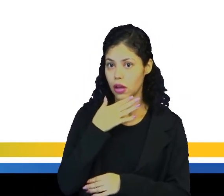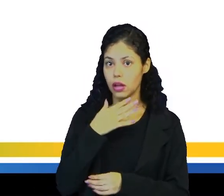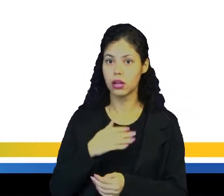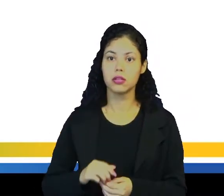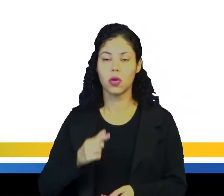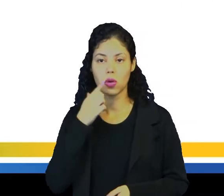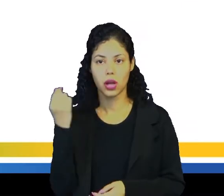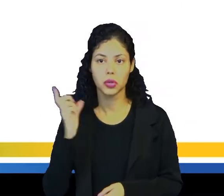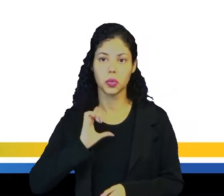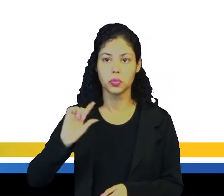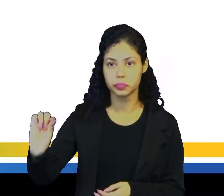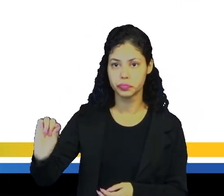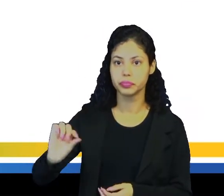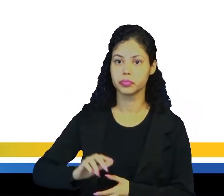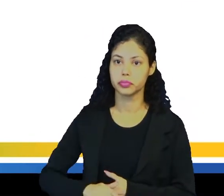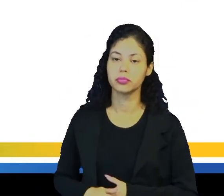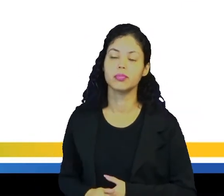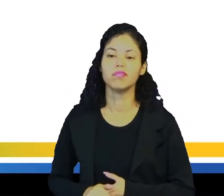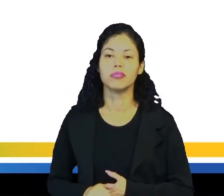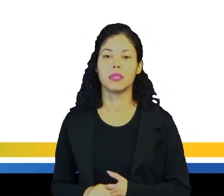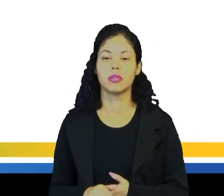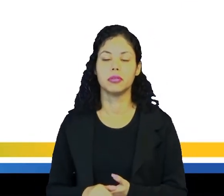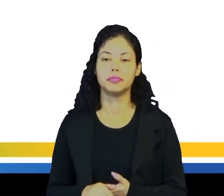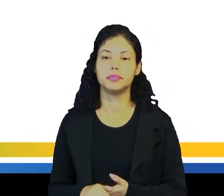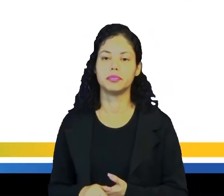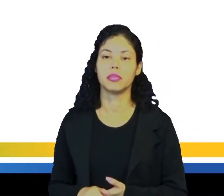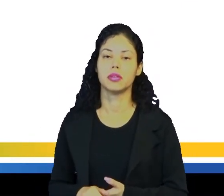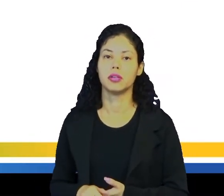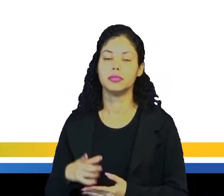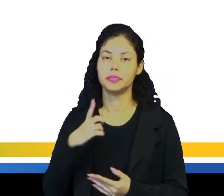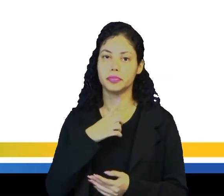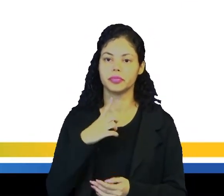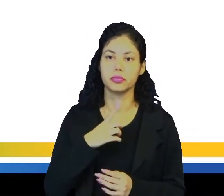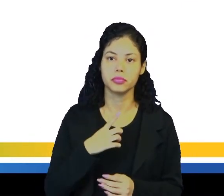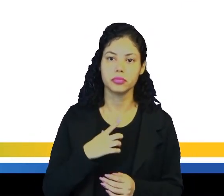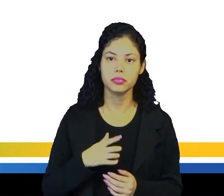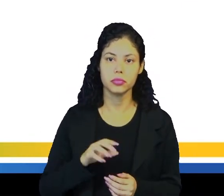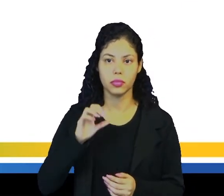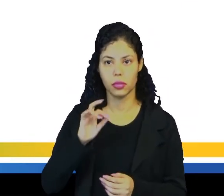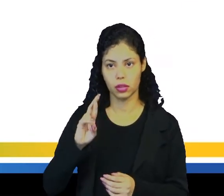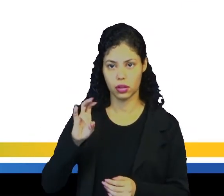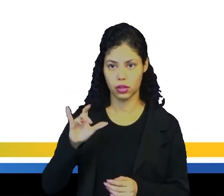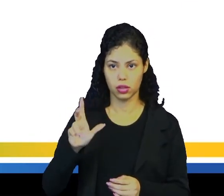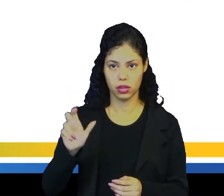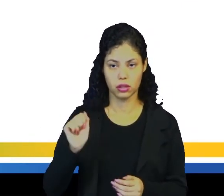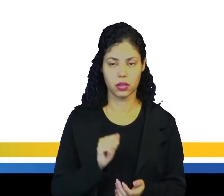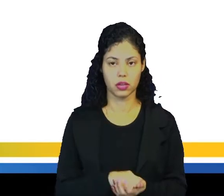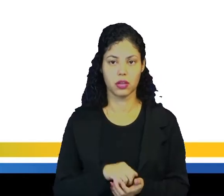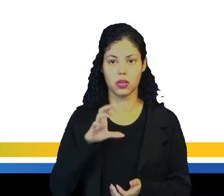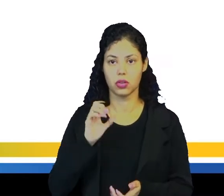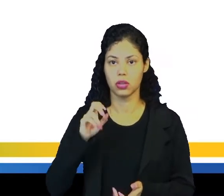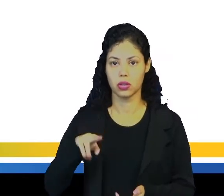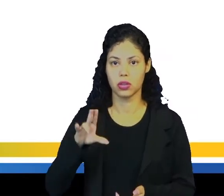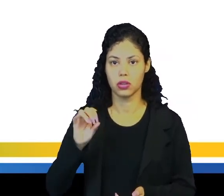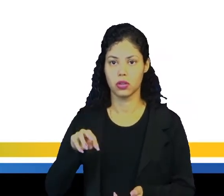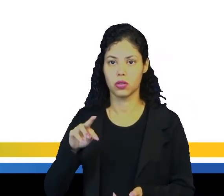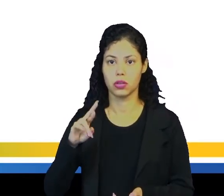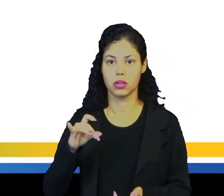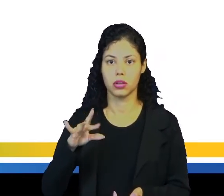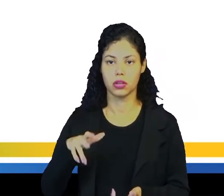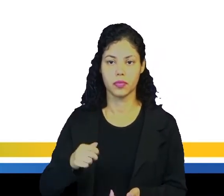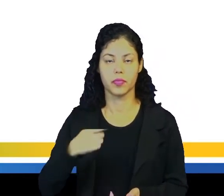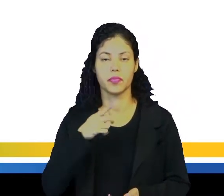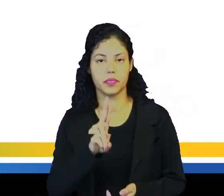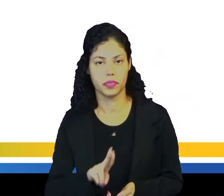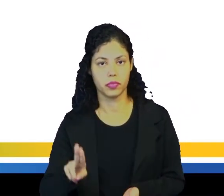o gato está correndo, né, e aí o barulho que ele faz, no caso ali, crash, é uma onomatopeia, né, e